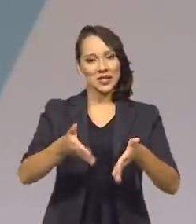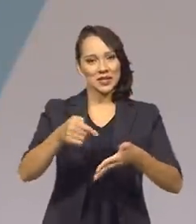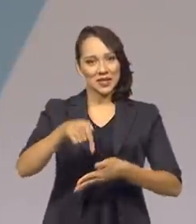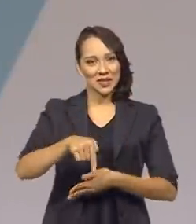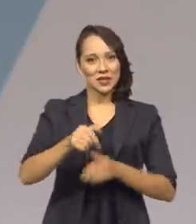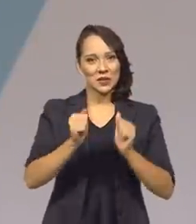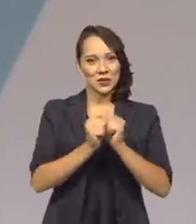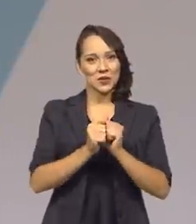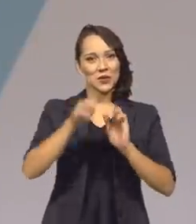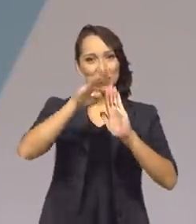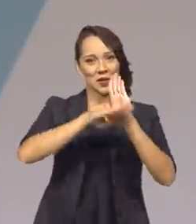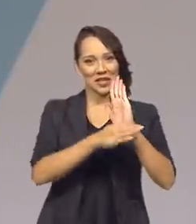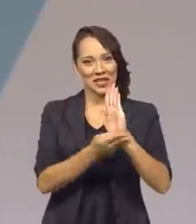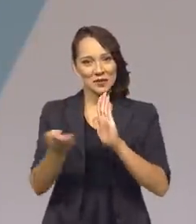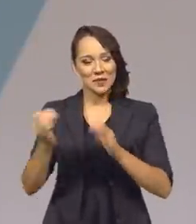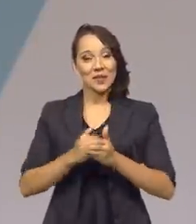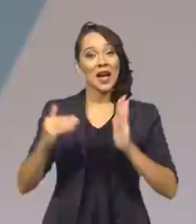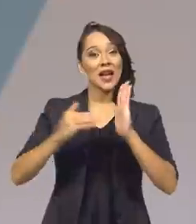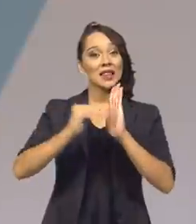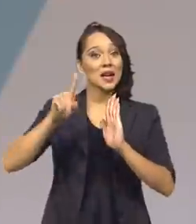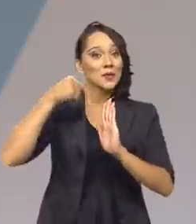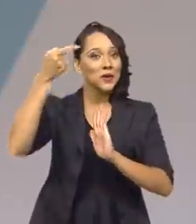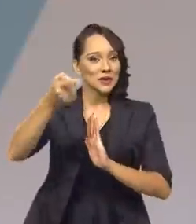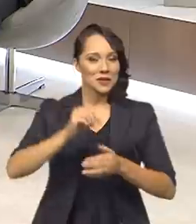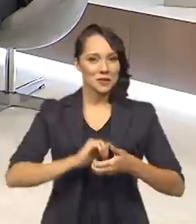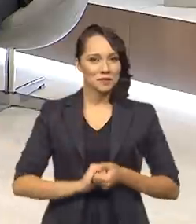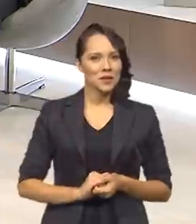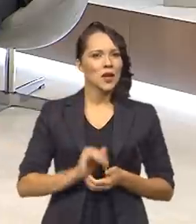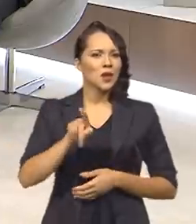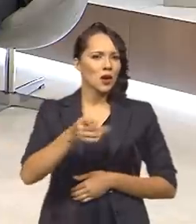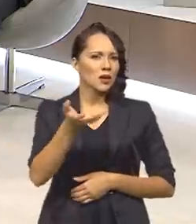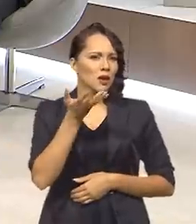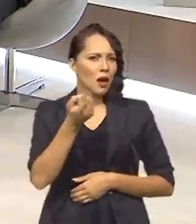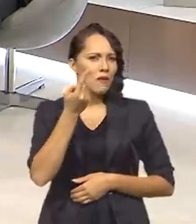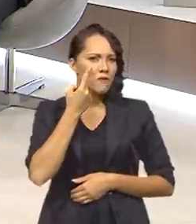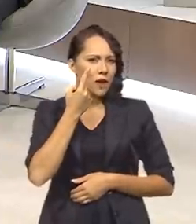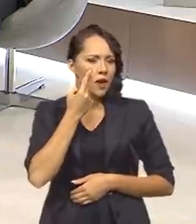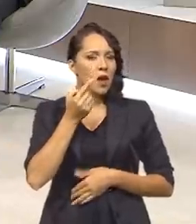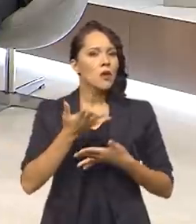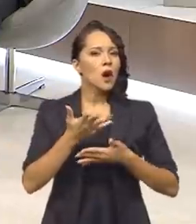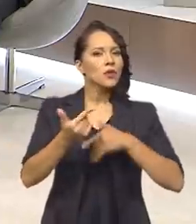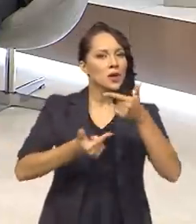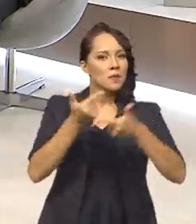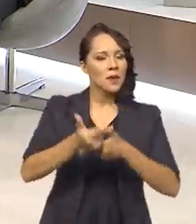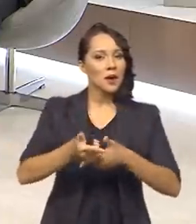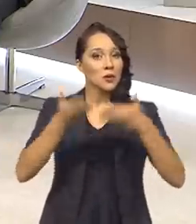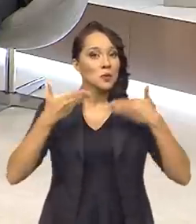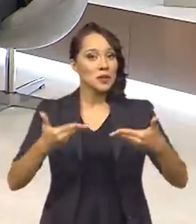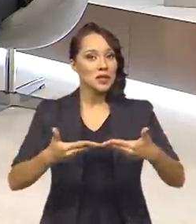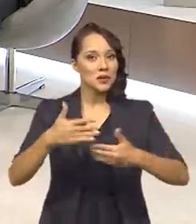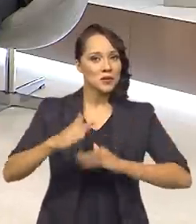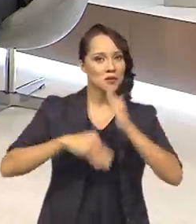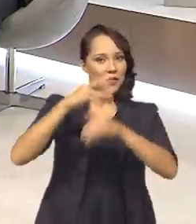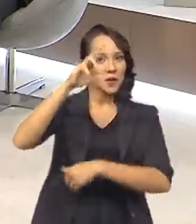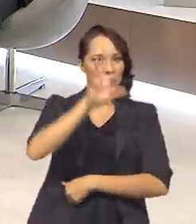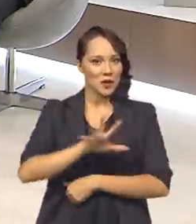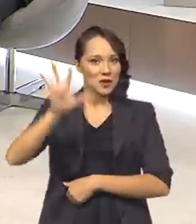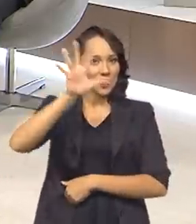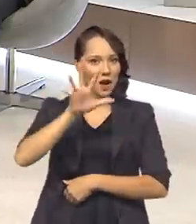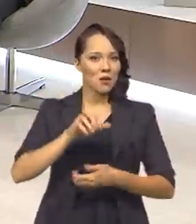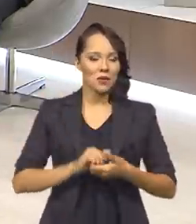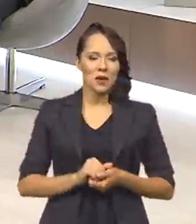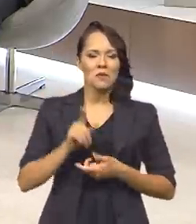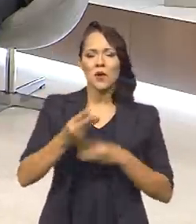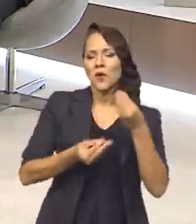conosco no Brasil em pauta e até a próxima. E olha, quem quiser acompanhar as ações do Ministério do Desenvolvimento Regional,